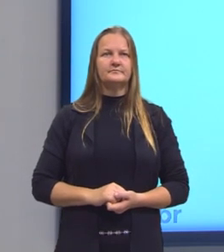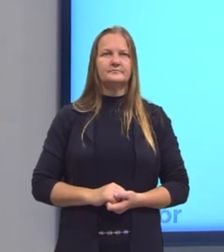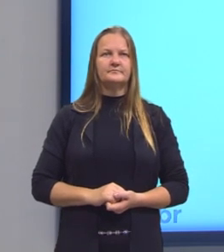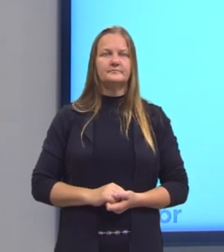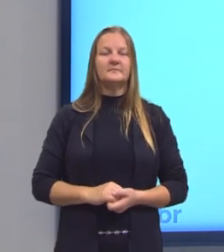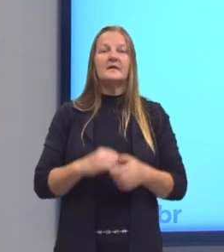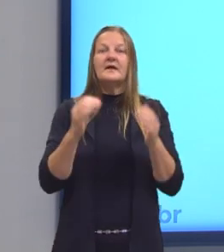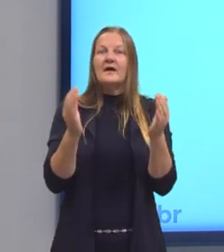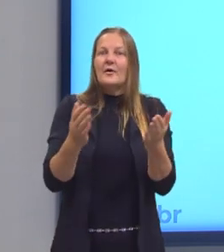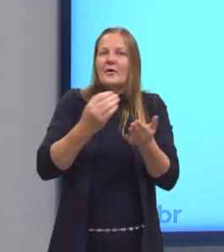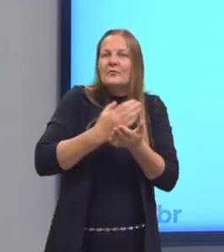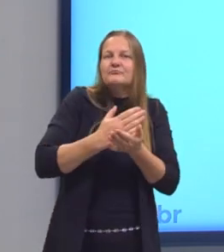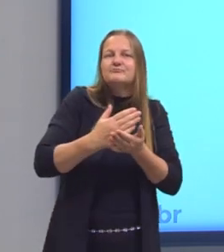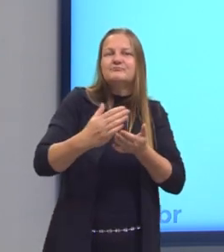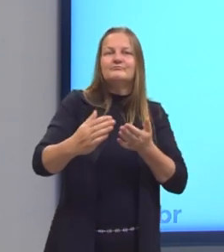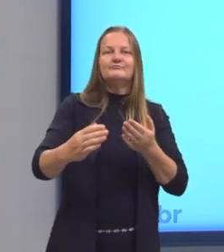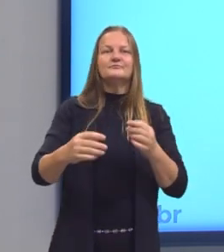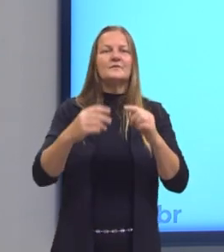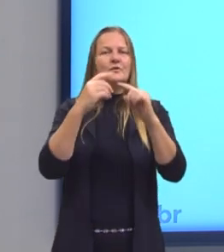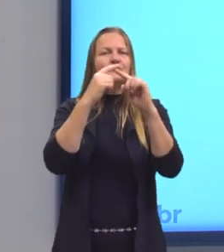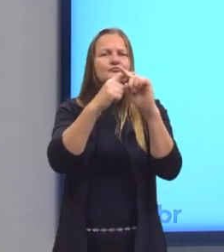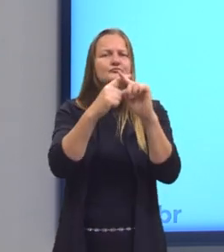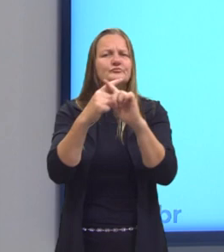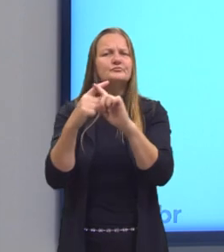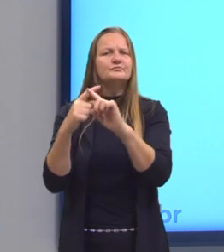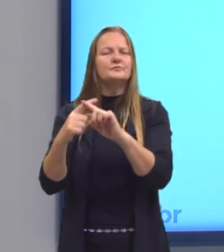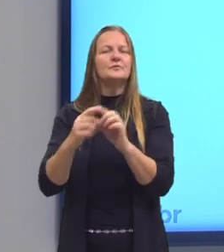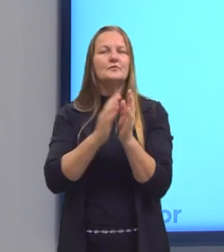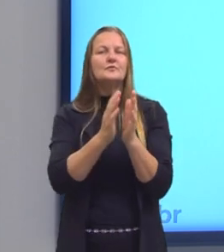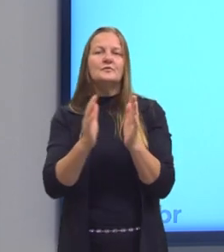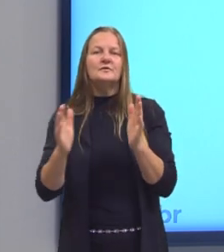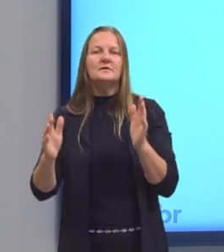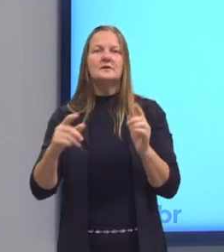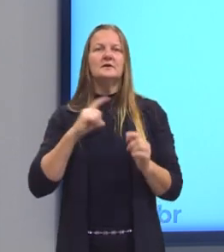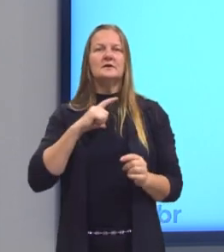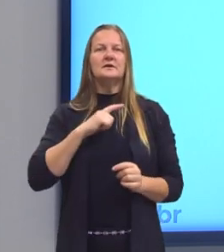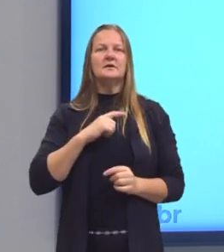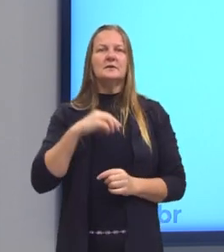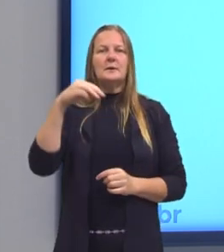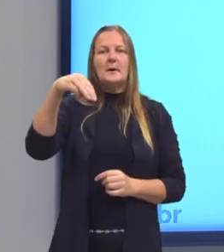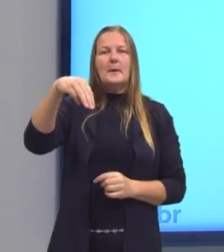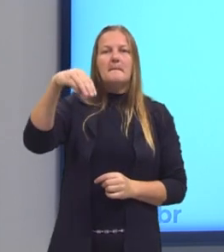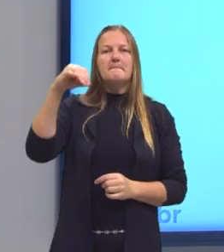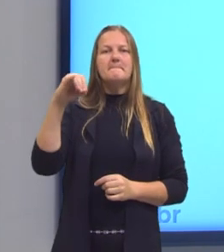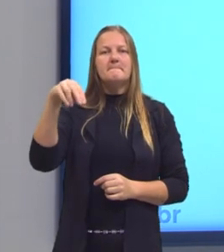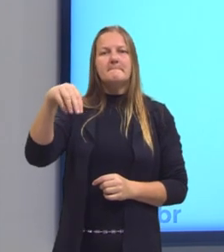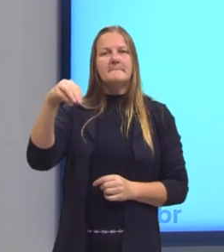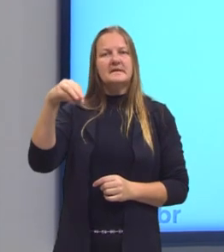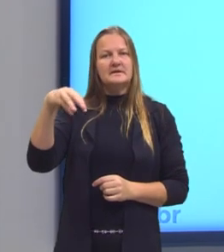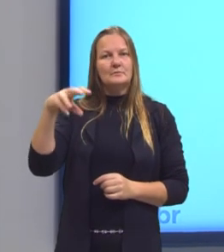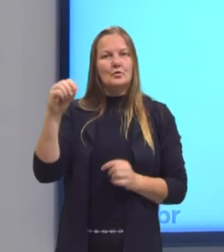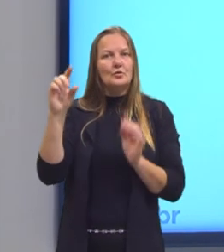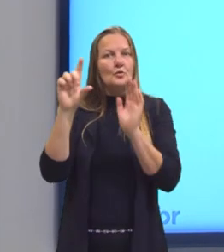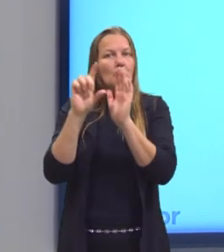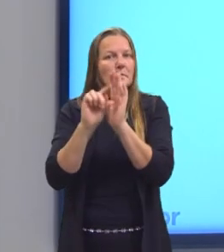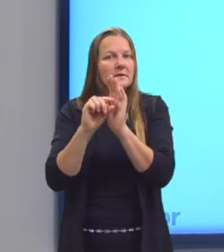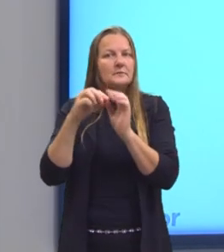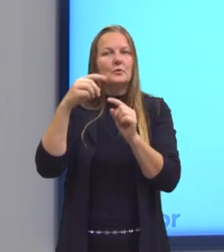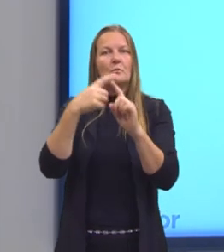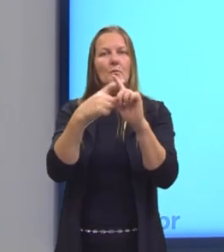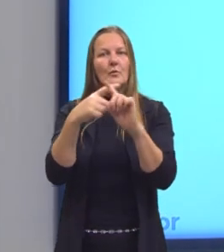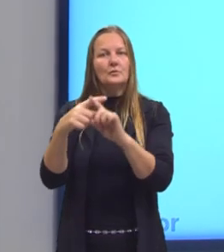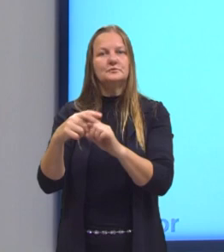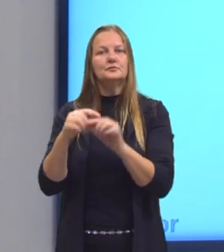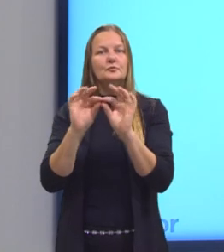A partir dessa sequência dos múltiplos, nós temos o nós chamamos de mínimo múltiplo comum. Quando dois ou